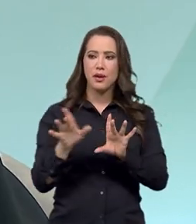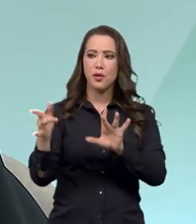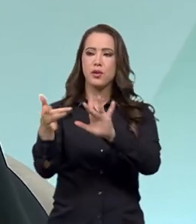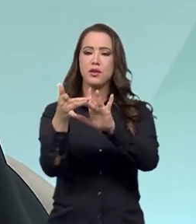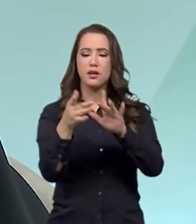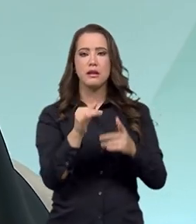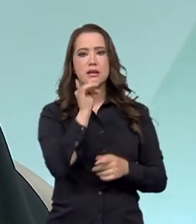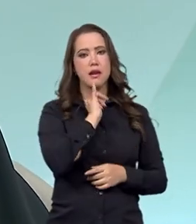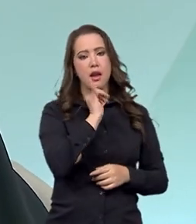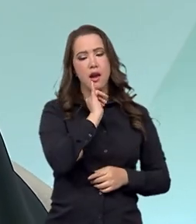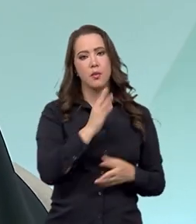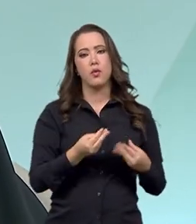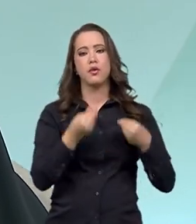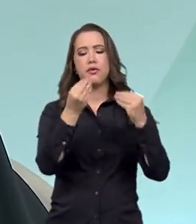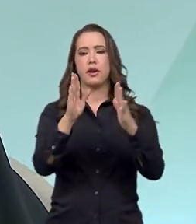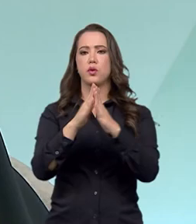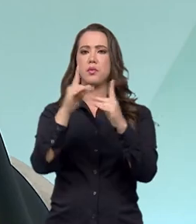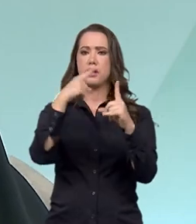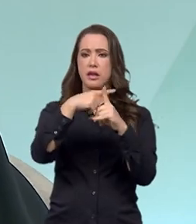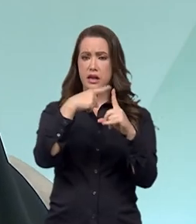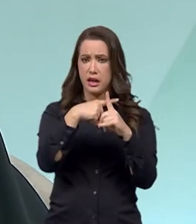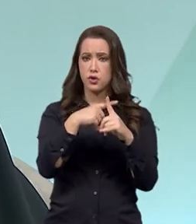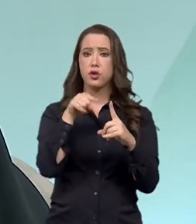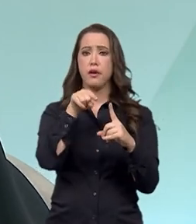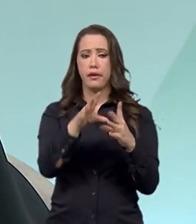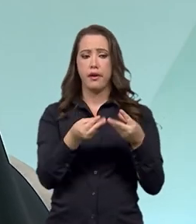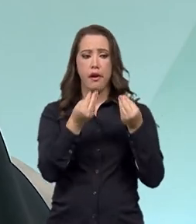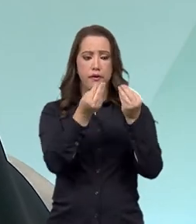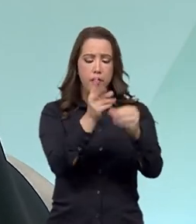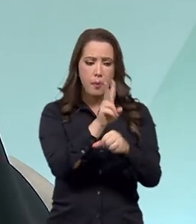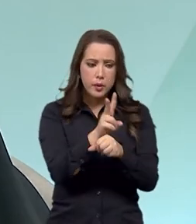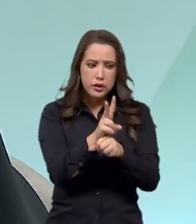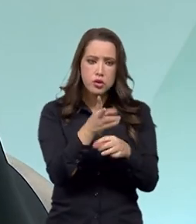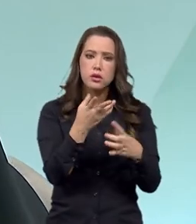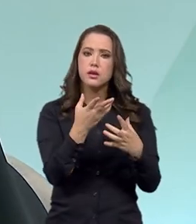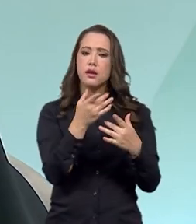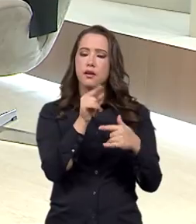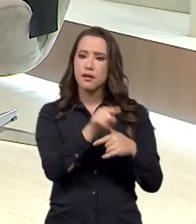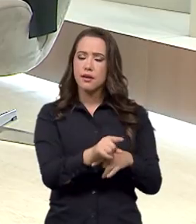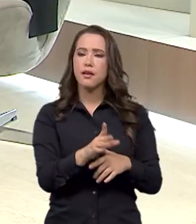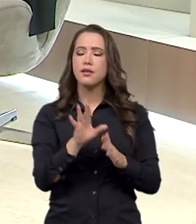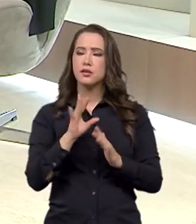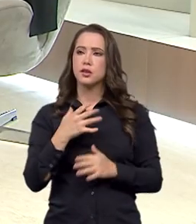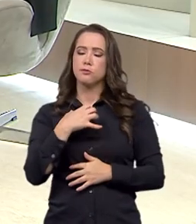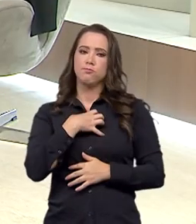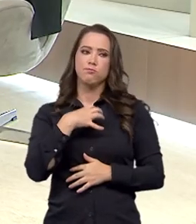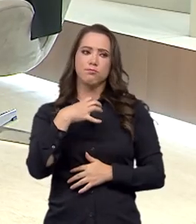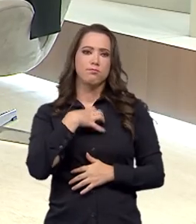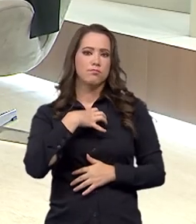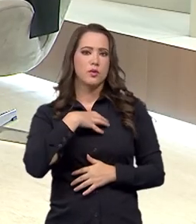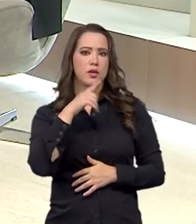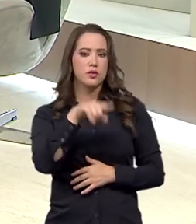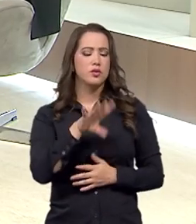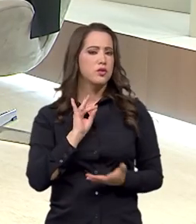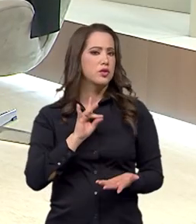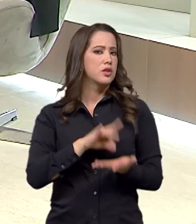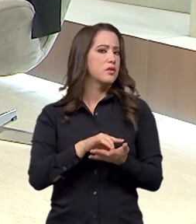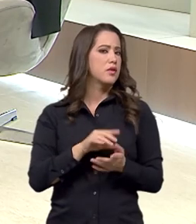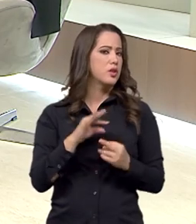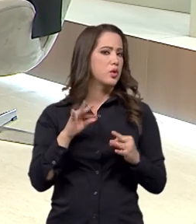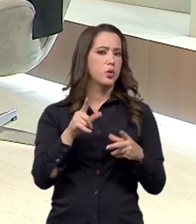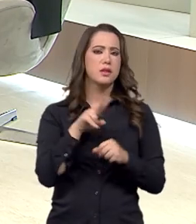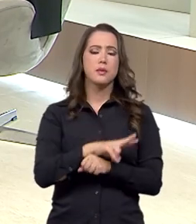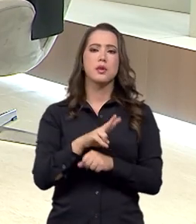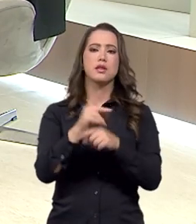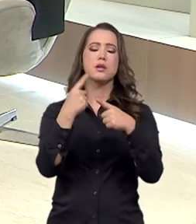Homens, que entregamos recentemente agora em Coqueiro Seco, Alagoas, a gente realmente sente o motivo pleno de toda essa